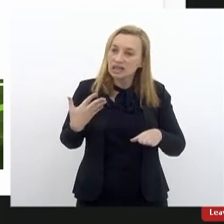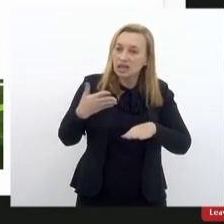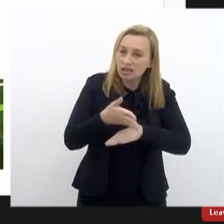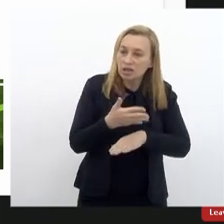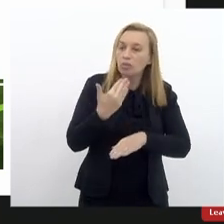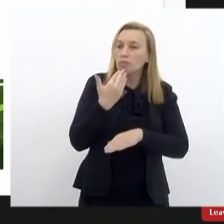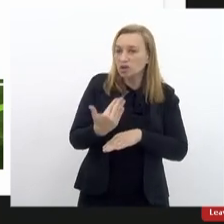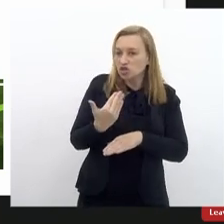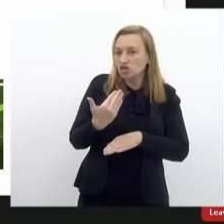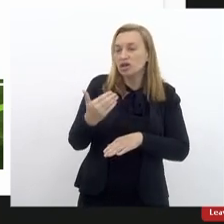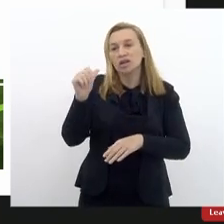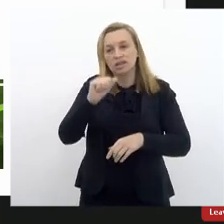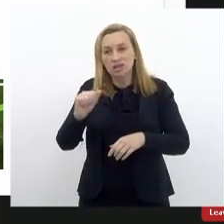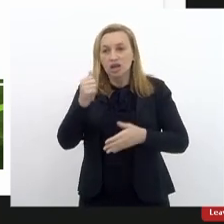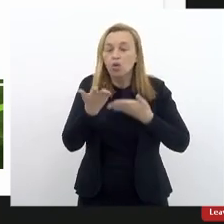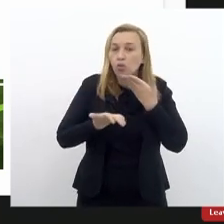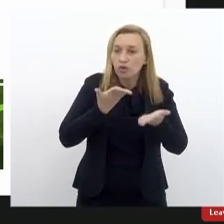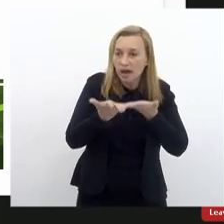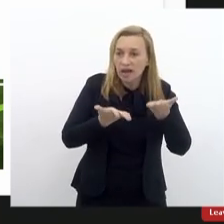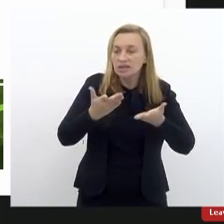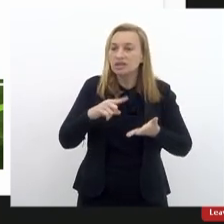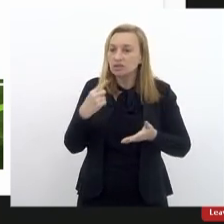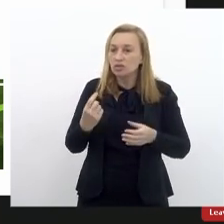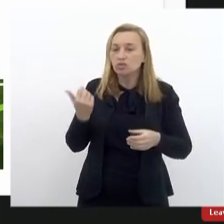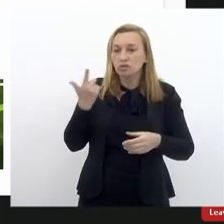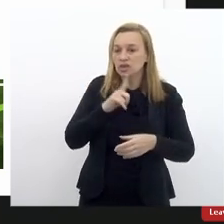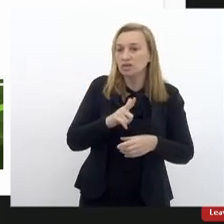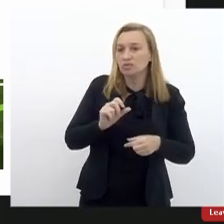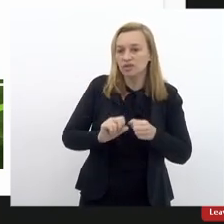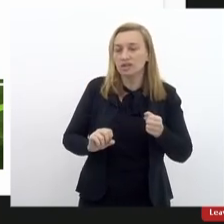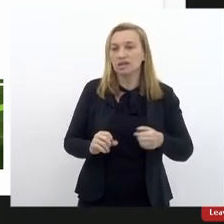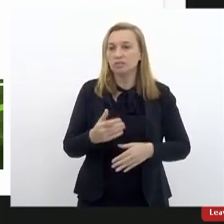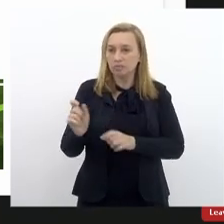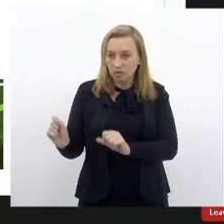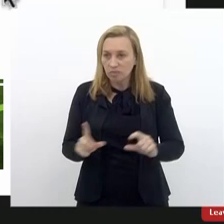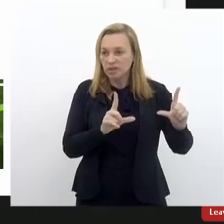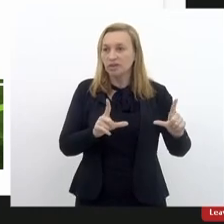pedi para que a assessoria cuidasse disso e isso foi realizado. Pode passar, por gentileza?